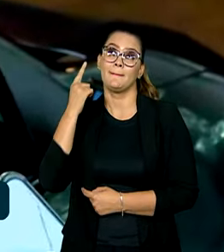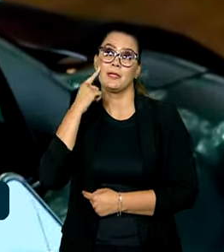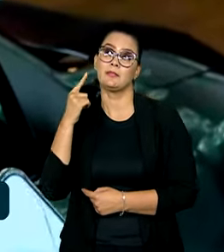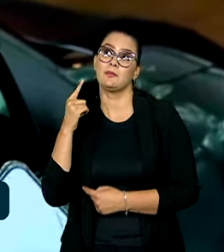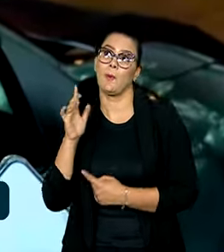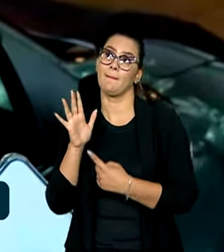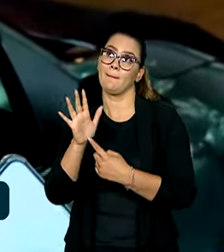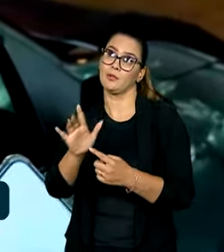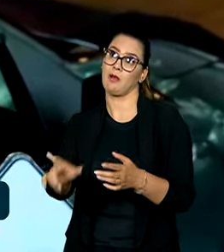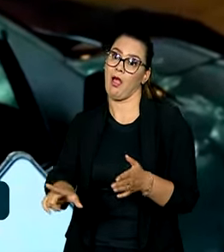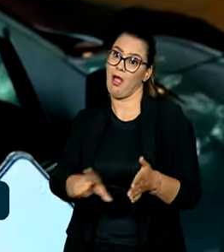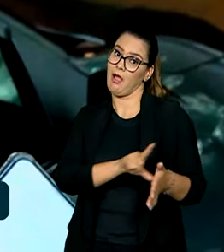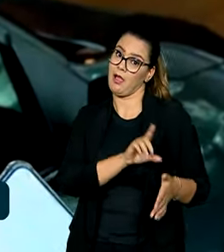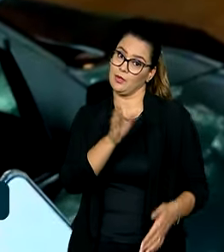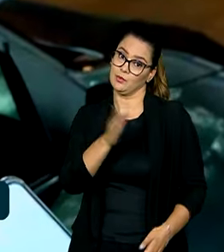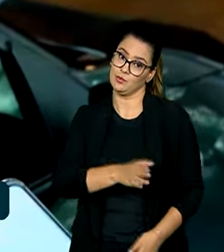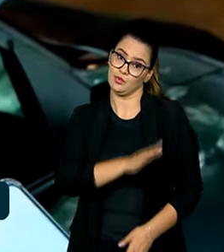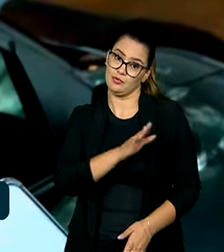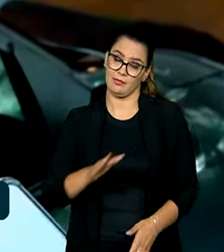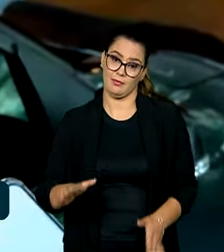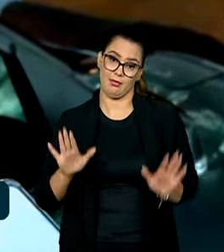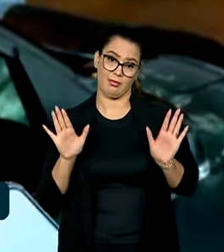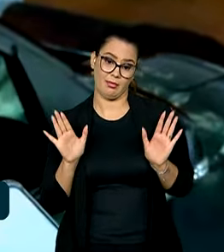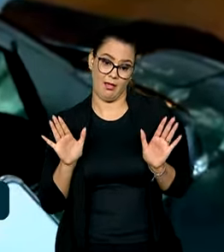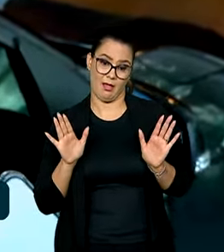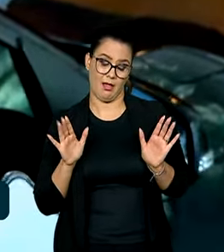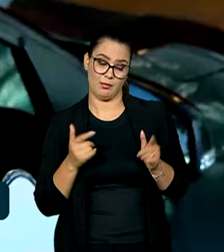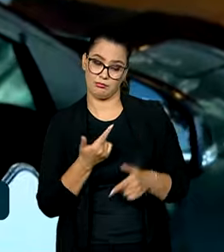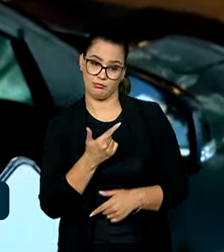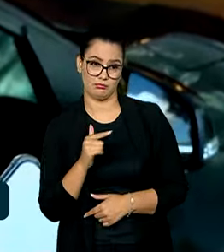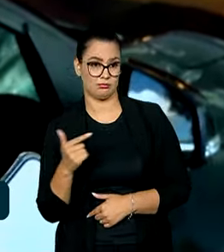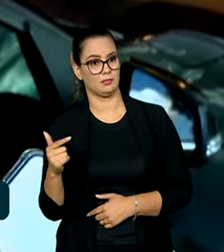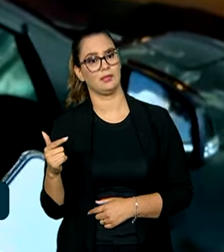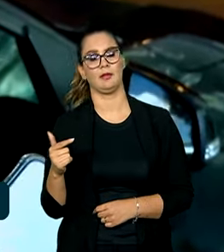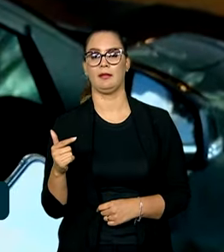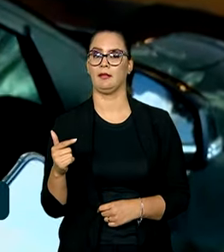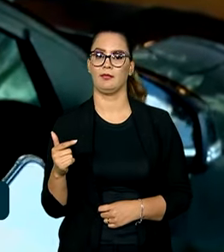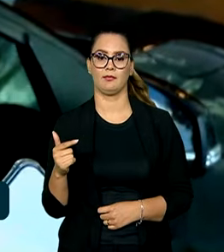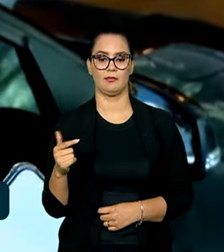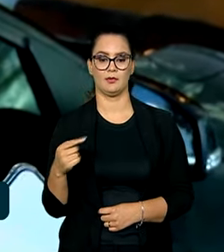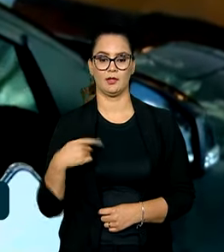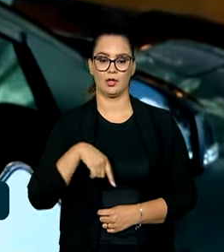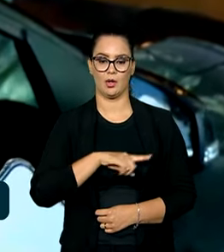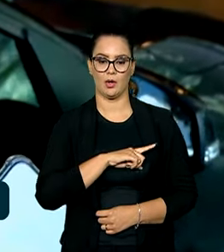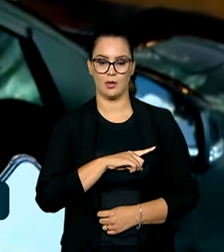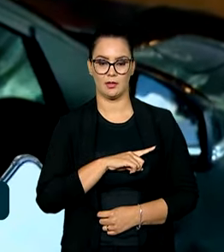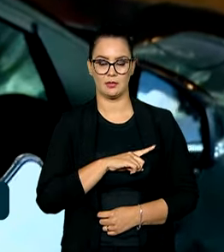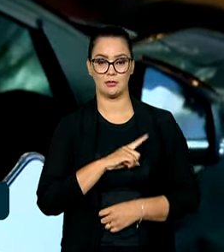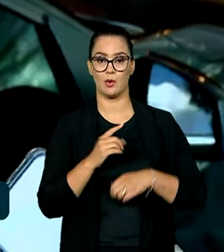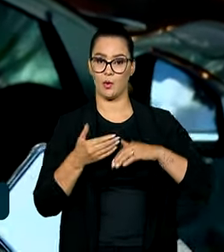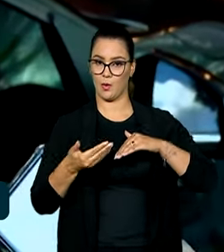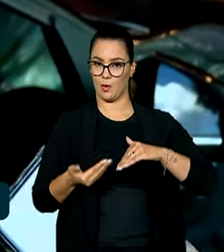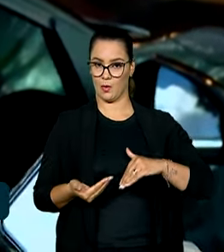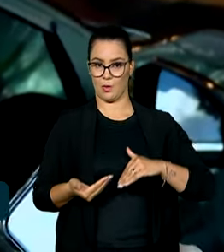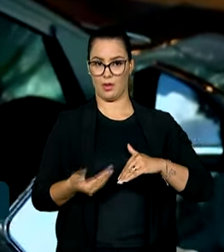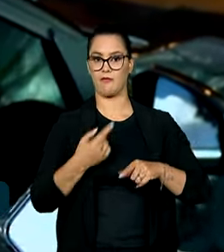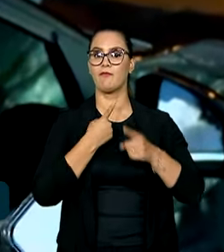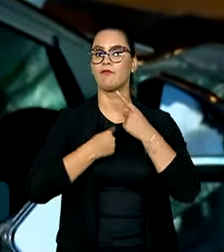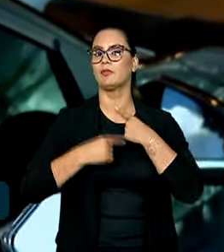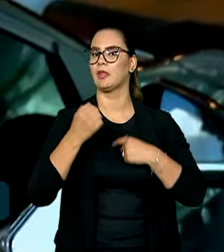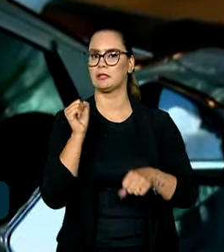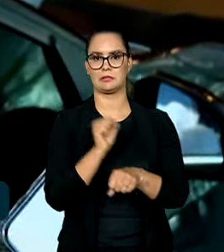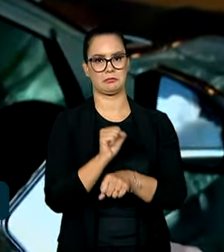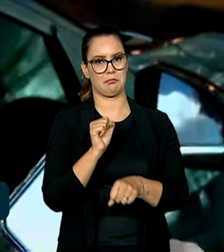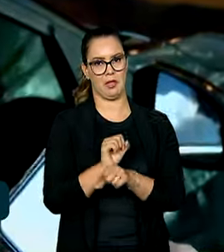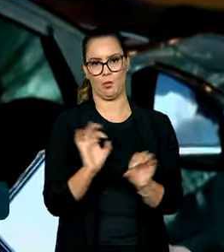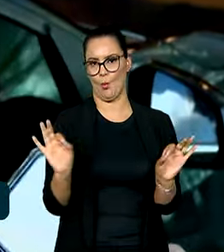apreciação do veto, mas não houve da parte do Congresso o desejo de esperar.